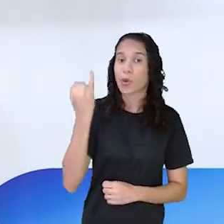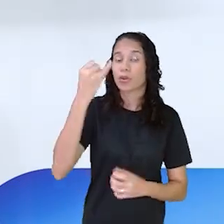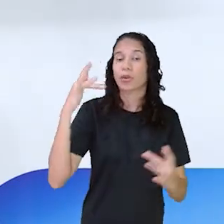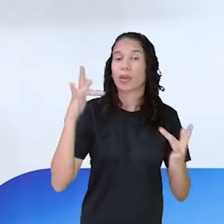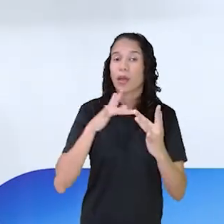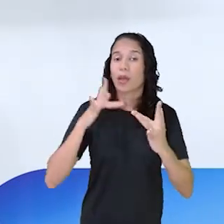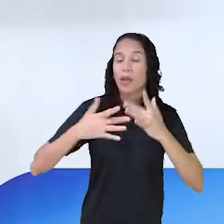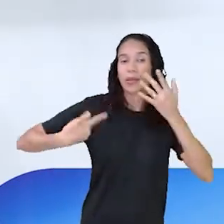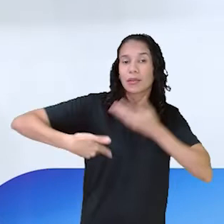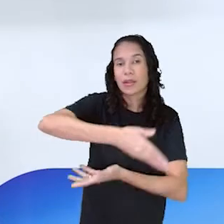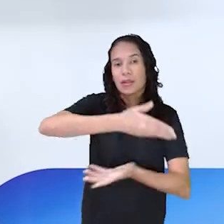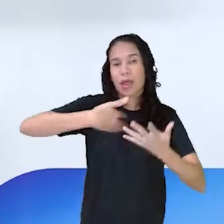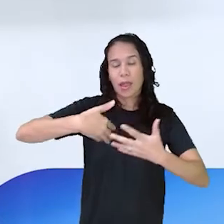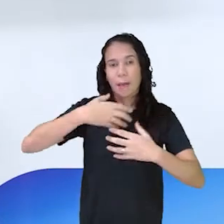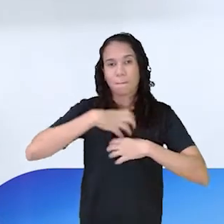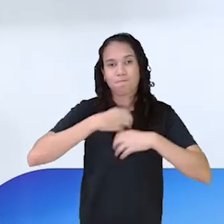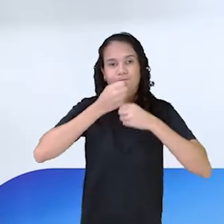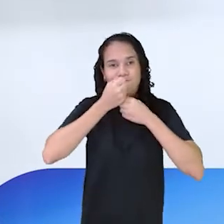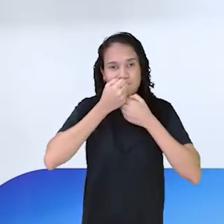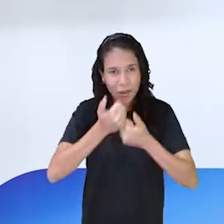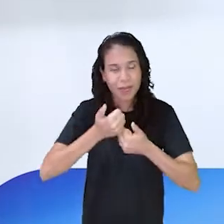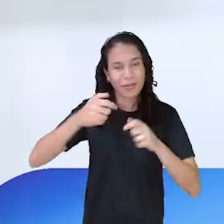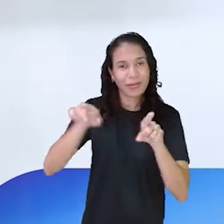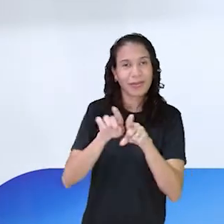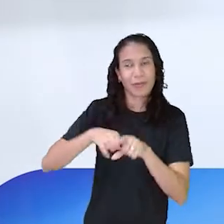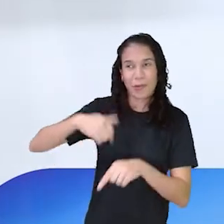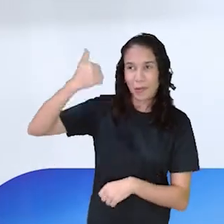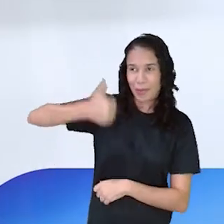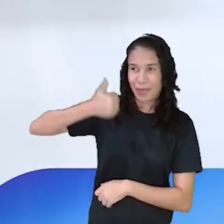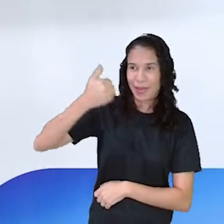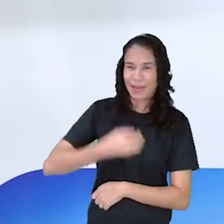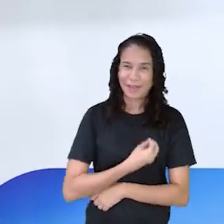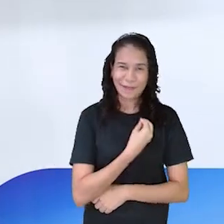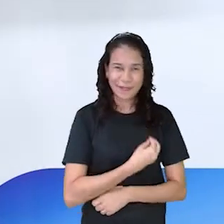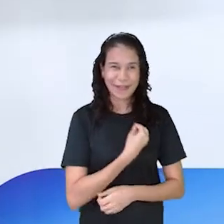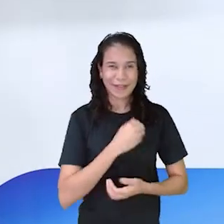interação. De bem-estar. E de qualidade de vida.